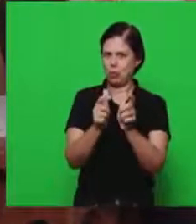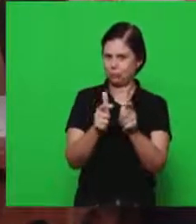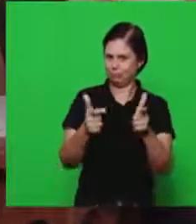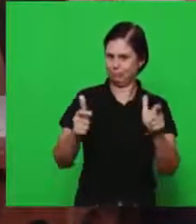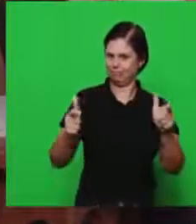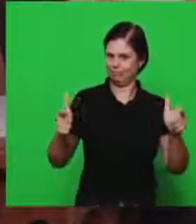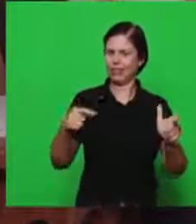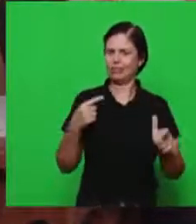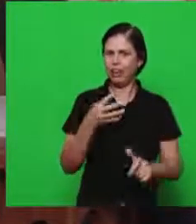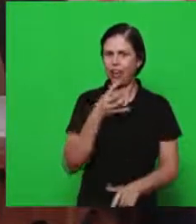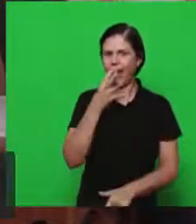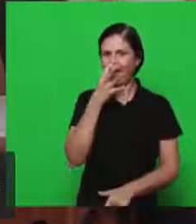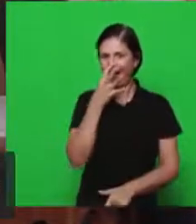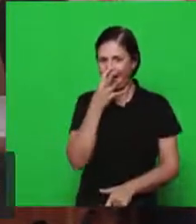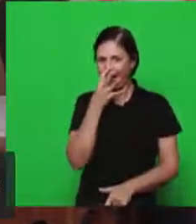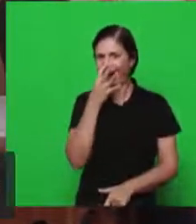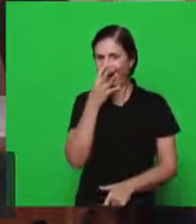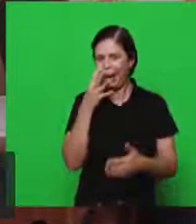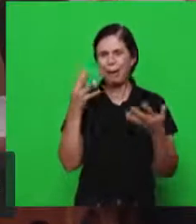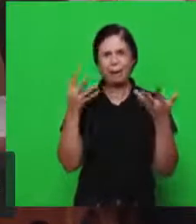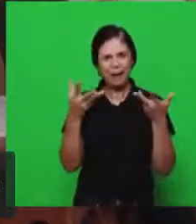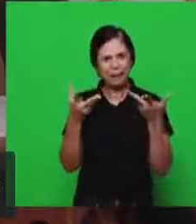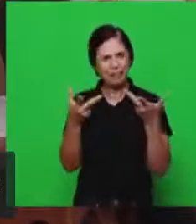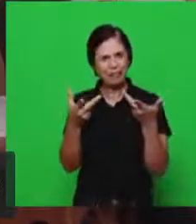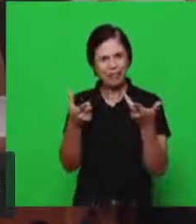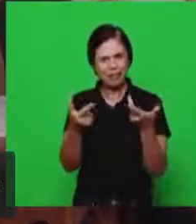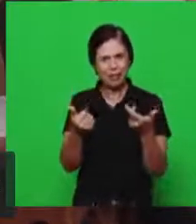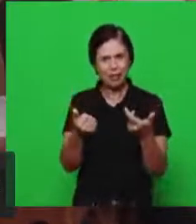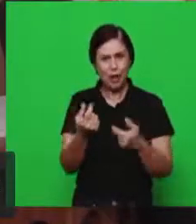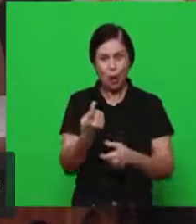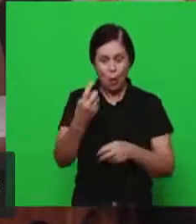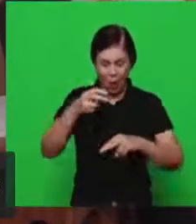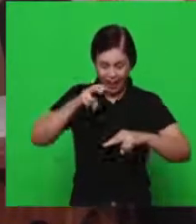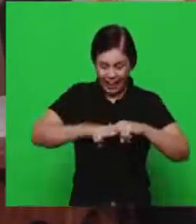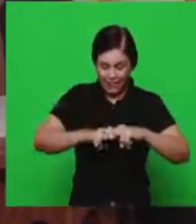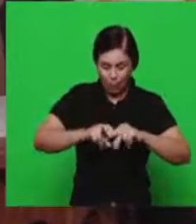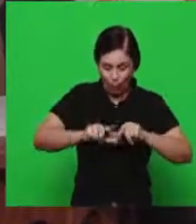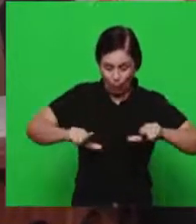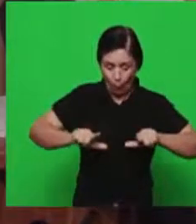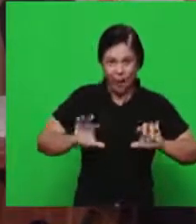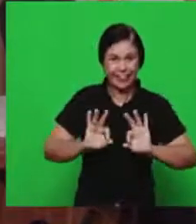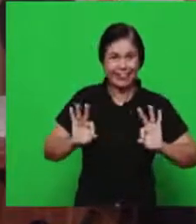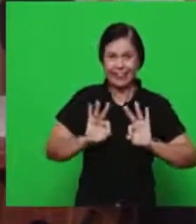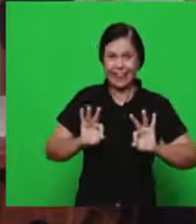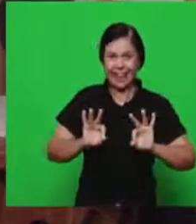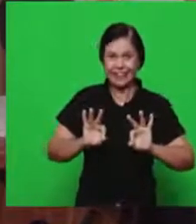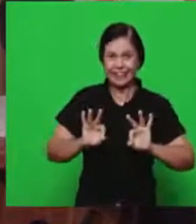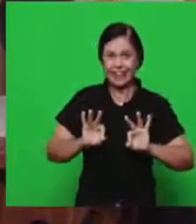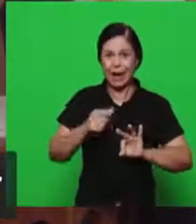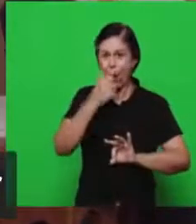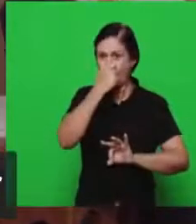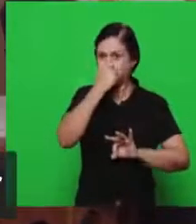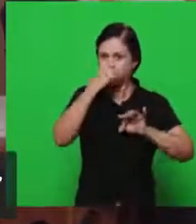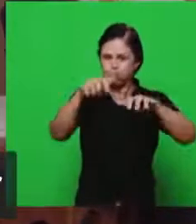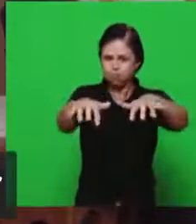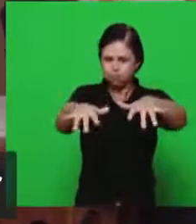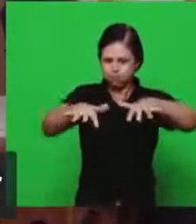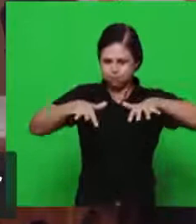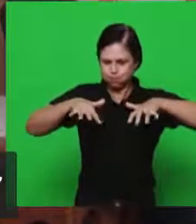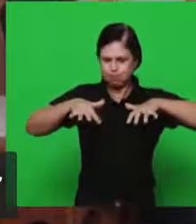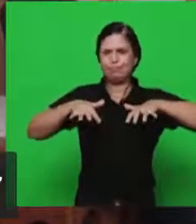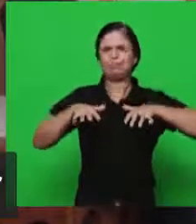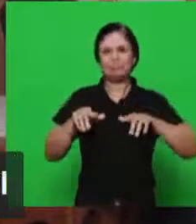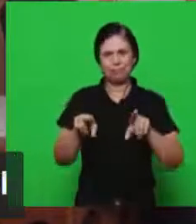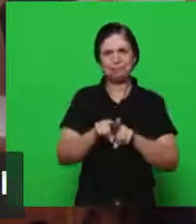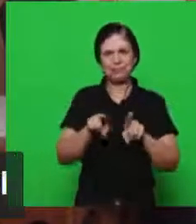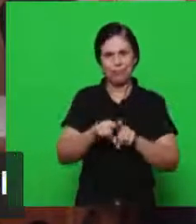maravilhados com o principiante. Não havia uma cadeira vazia no principiante. Isso, para nós, foi uma grande alegria. Sem contar os